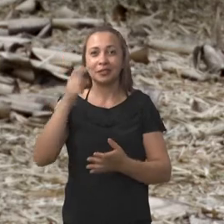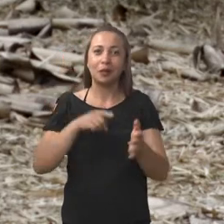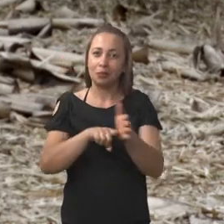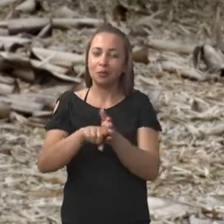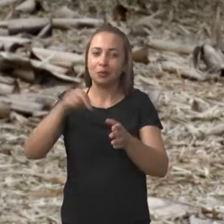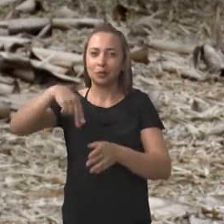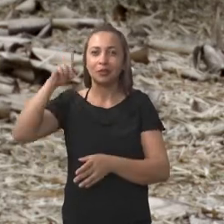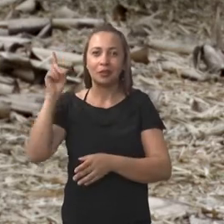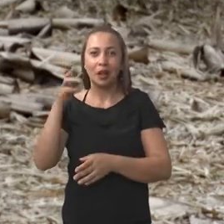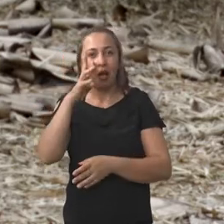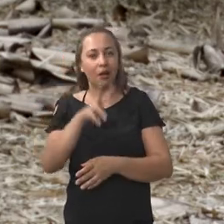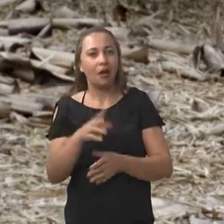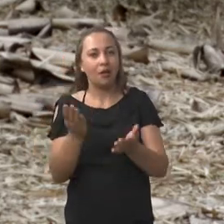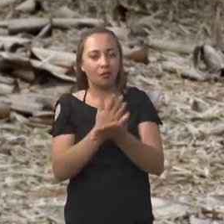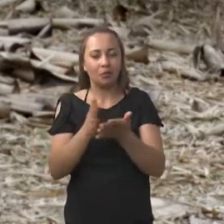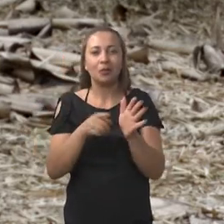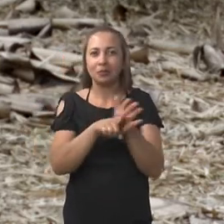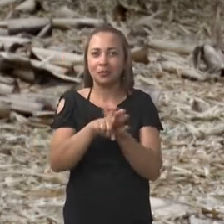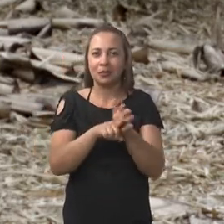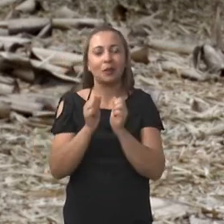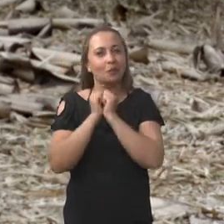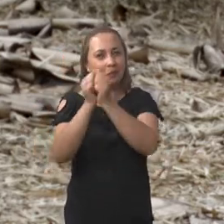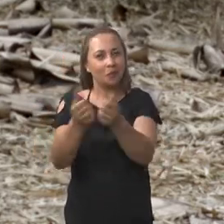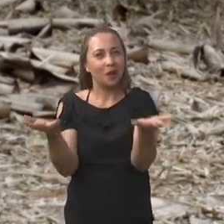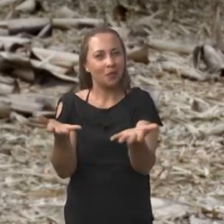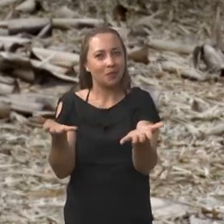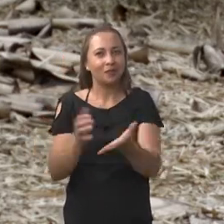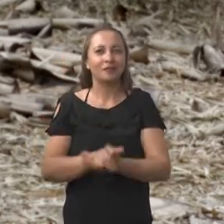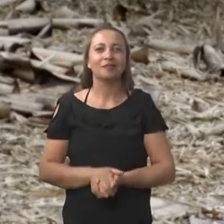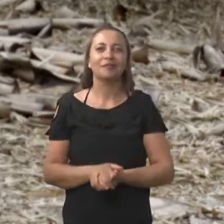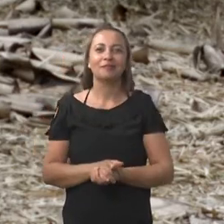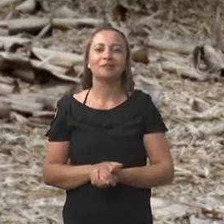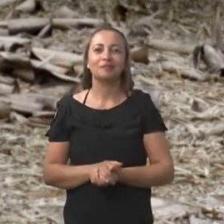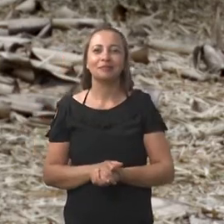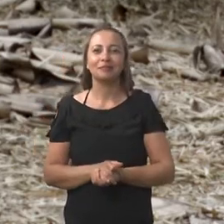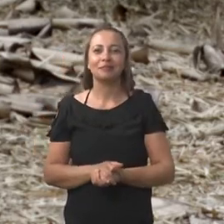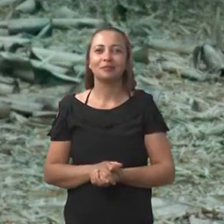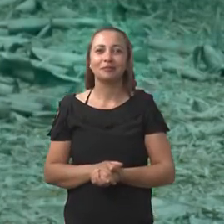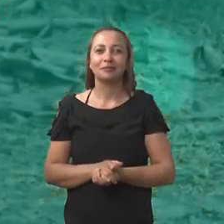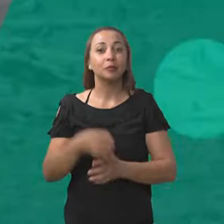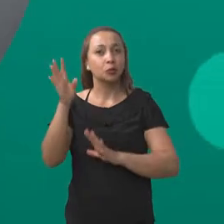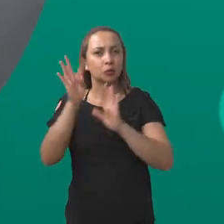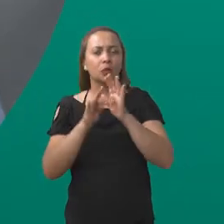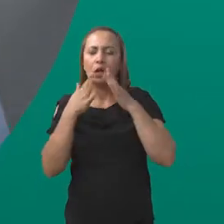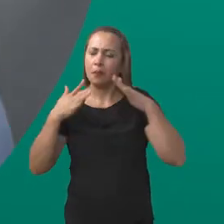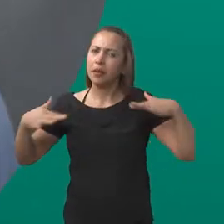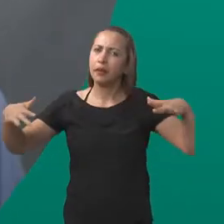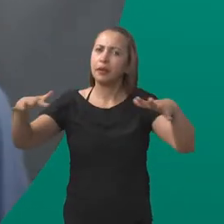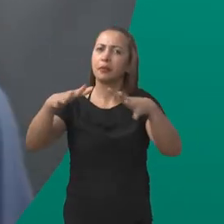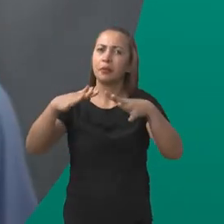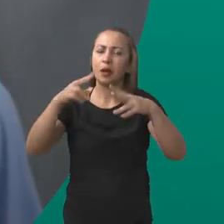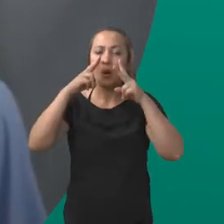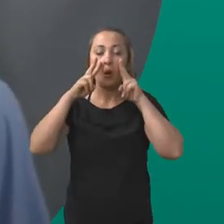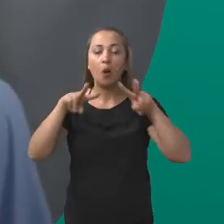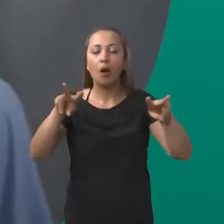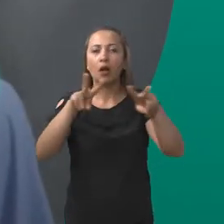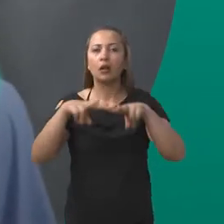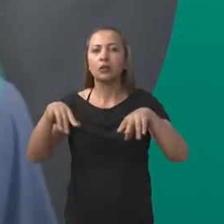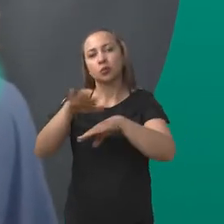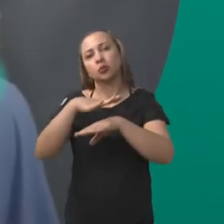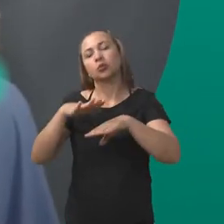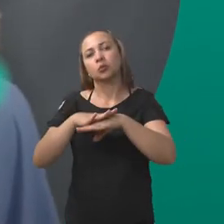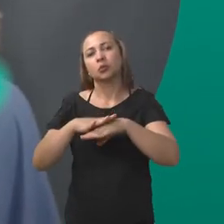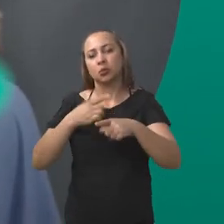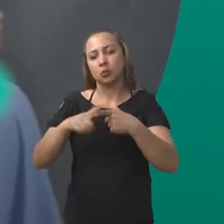produzida no Nordeste. Confira agora algumas das pesquisas que vamos acompanhar hoje. No contexto da pandemia,